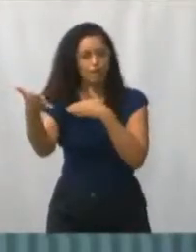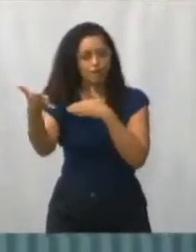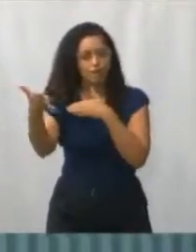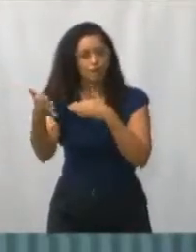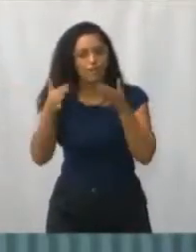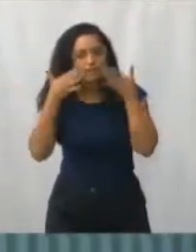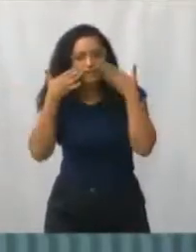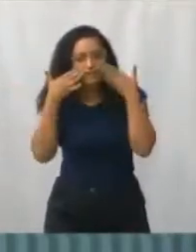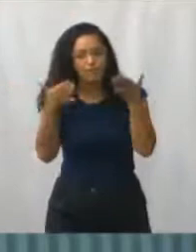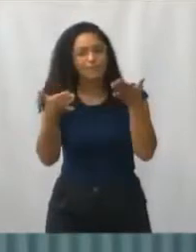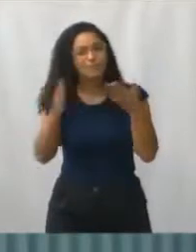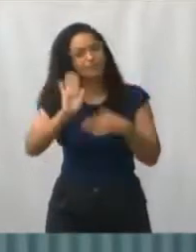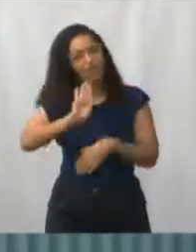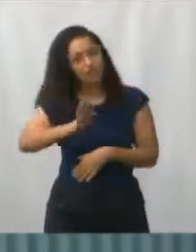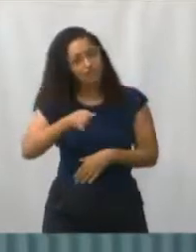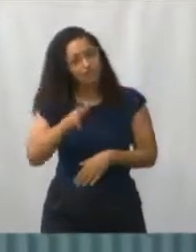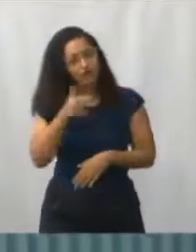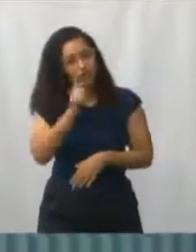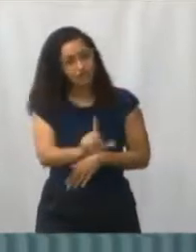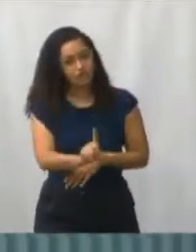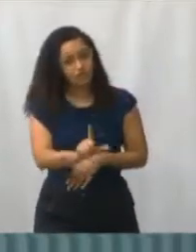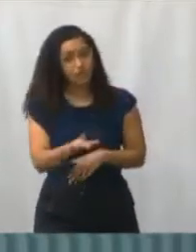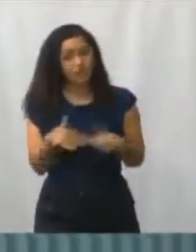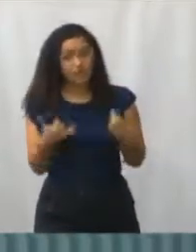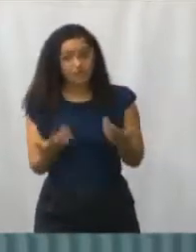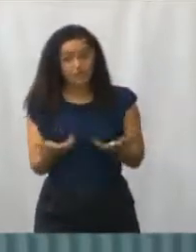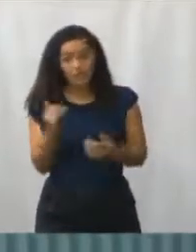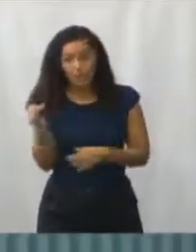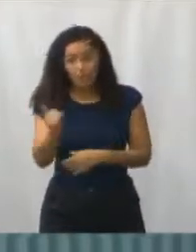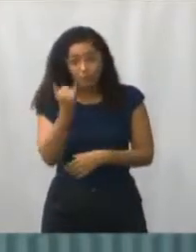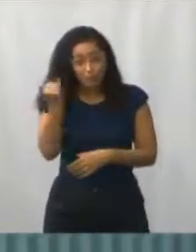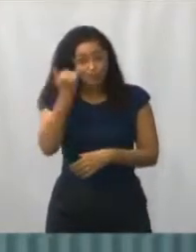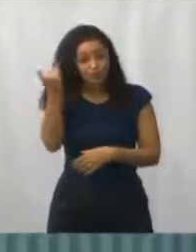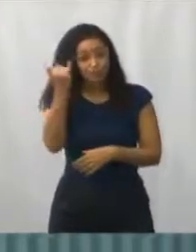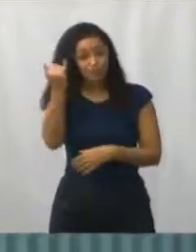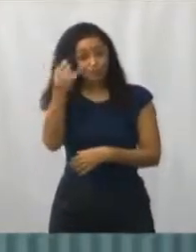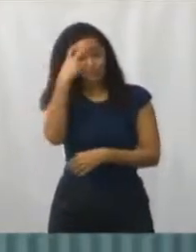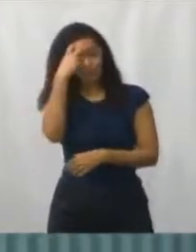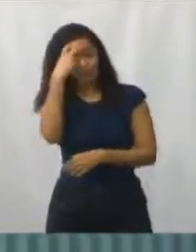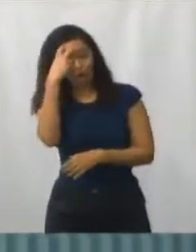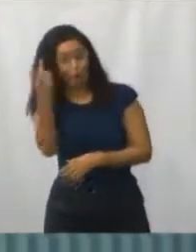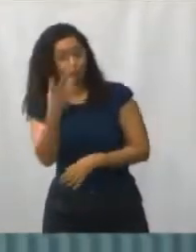com a oportunidade, certamente, mas aqueles que não se destacarem de forma